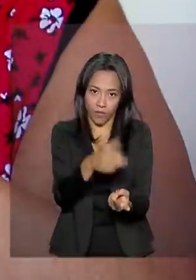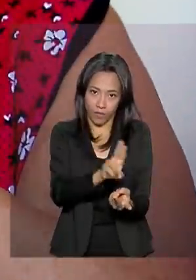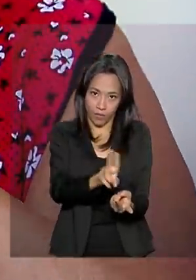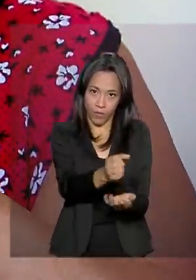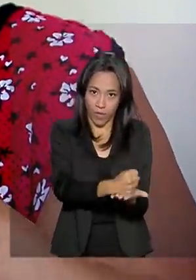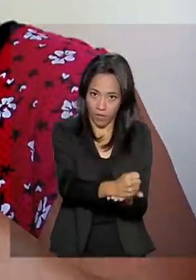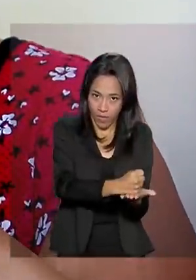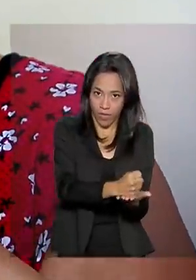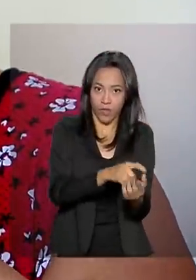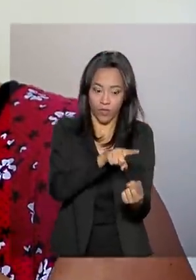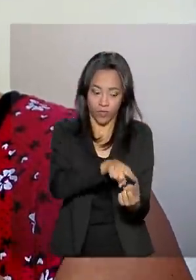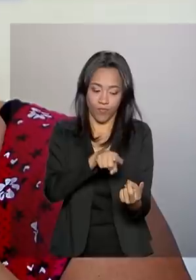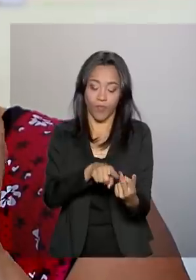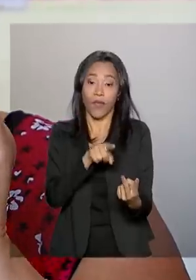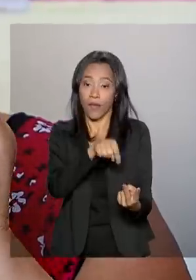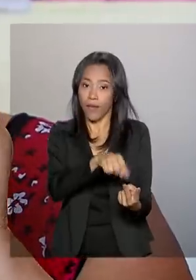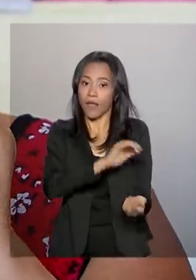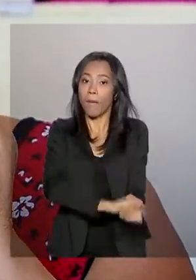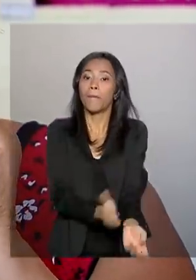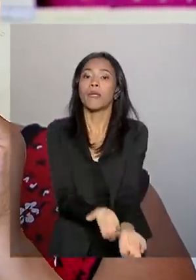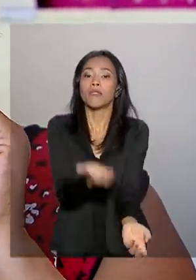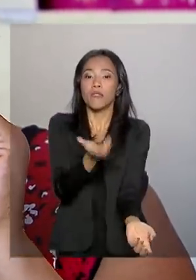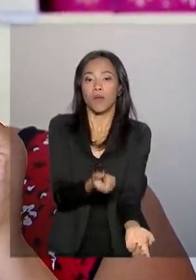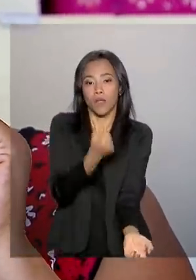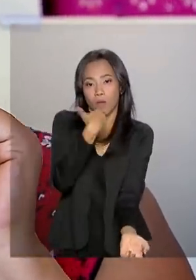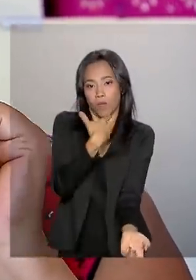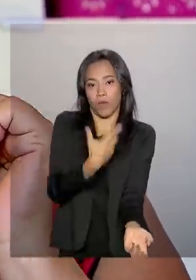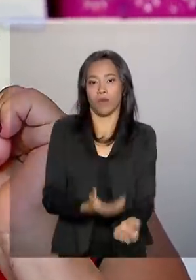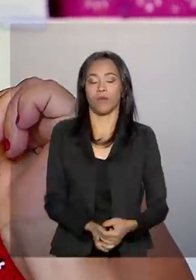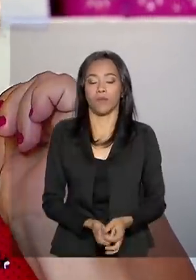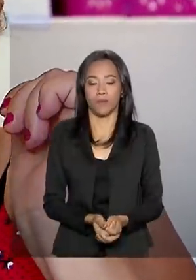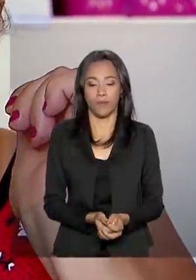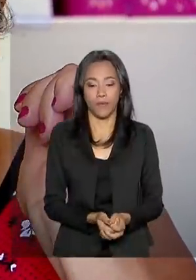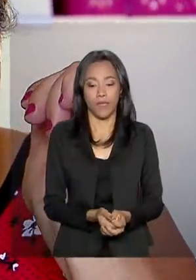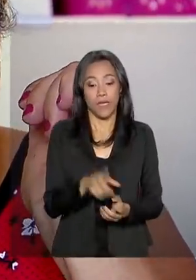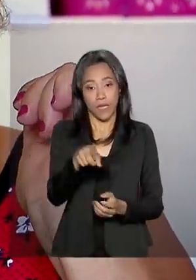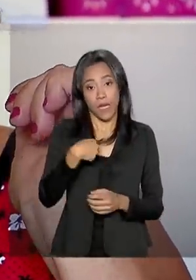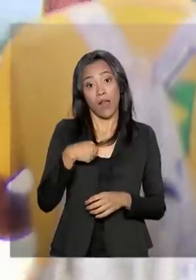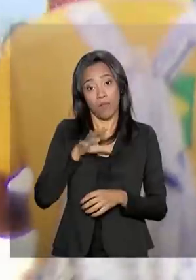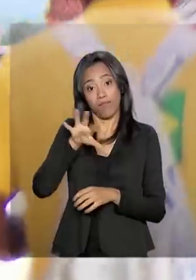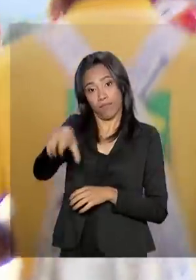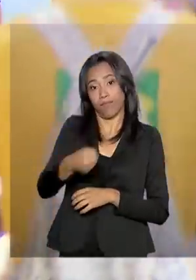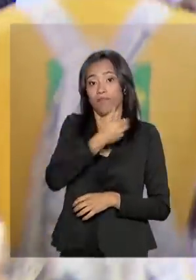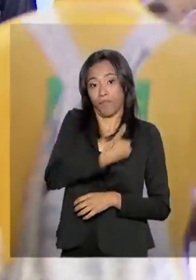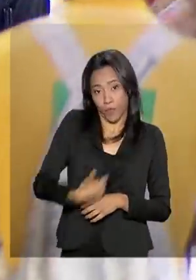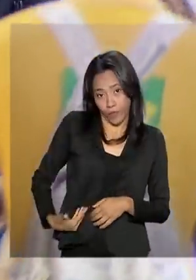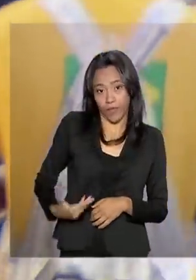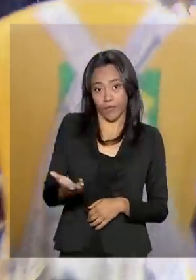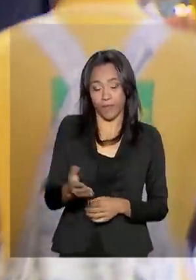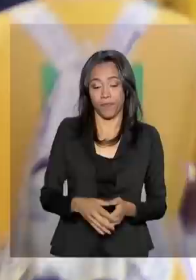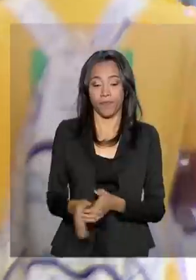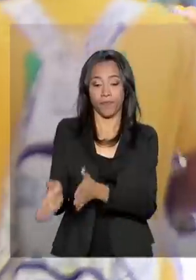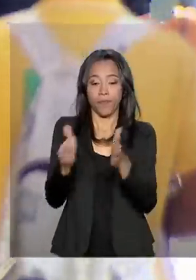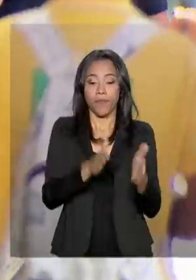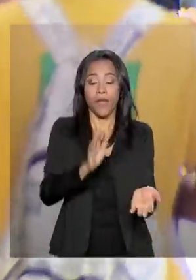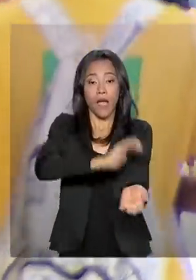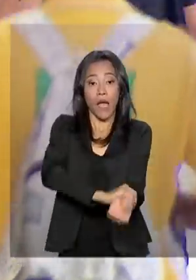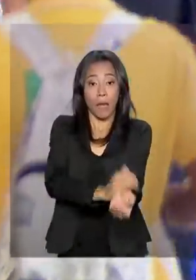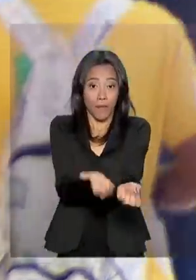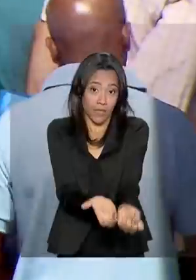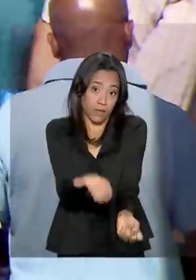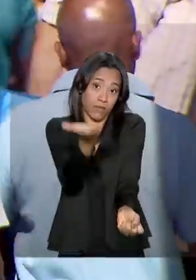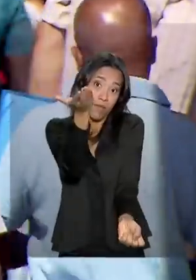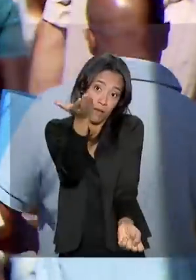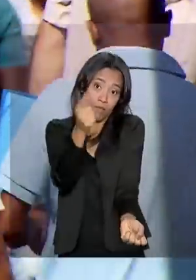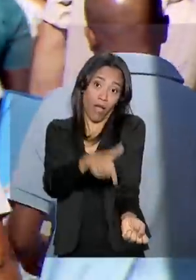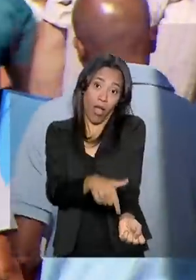alazatã, que é o da pressão, né? É, que eu pego no governo. A hipertensão arterial ou pressão